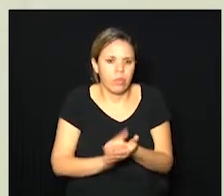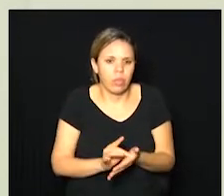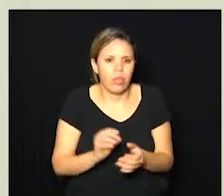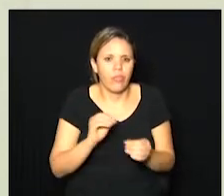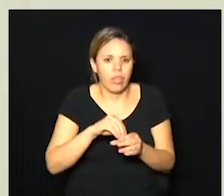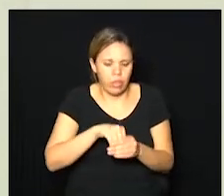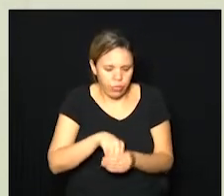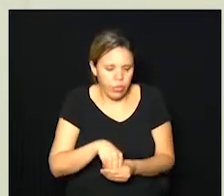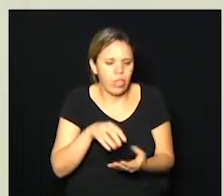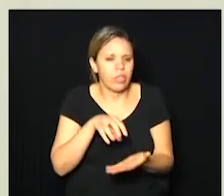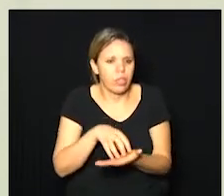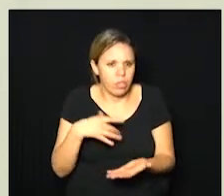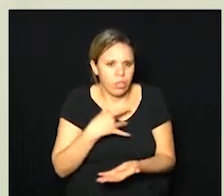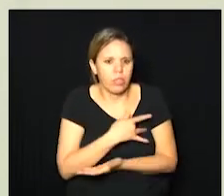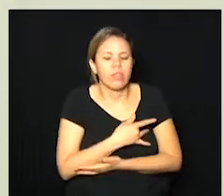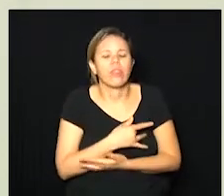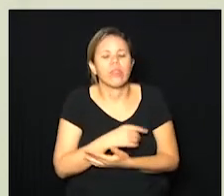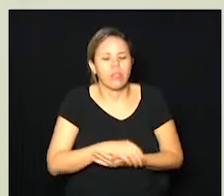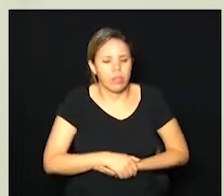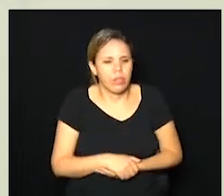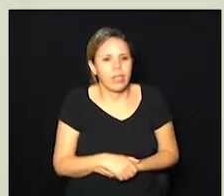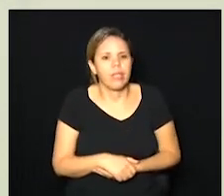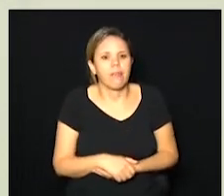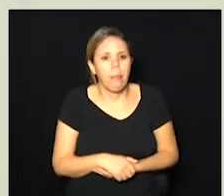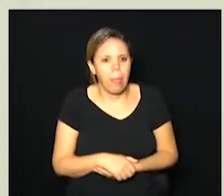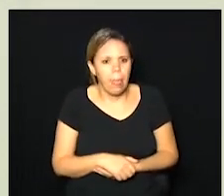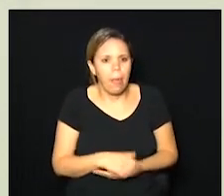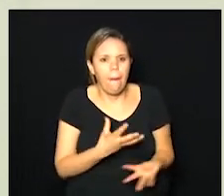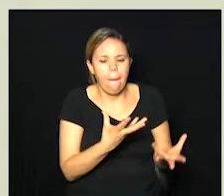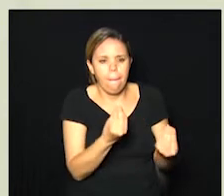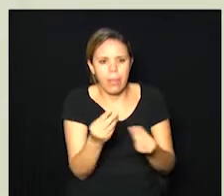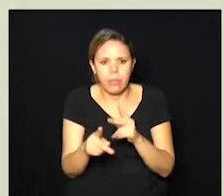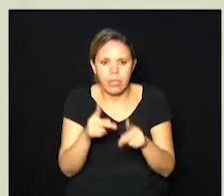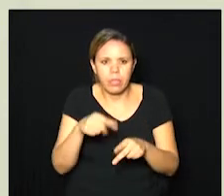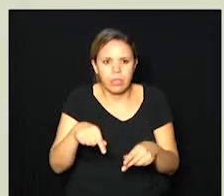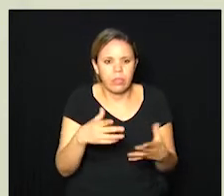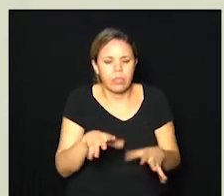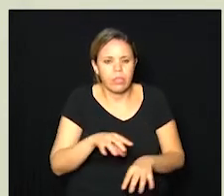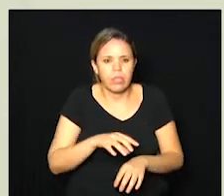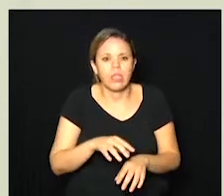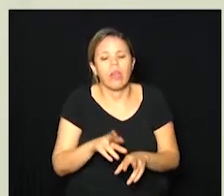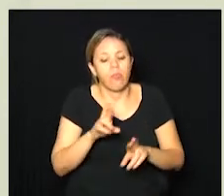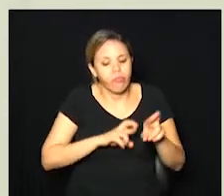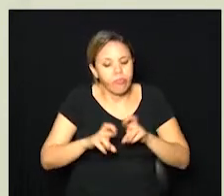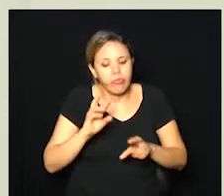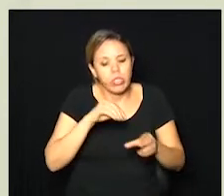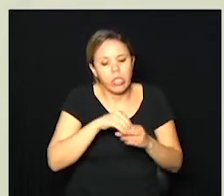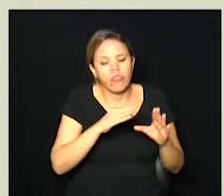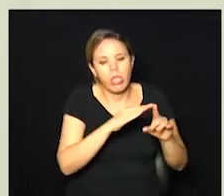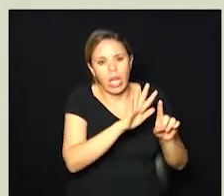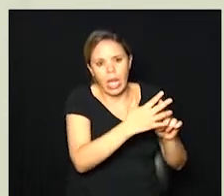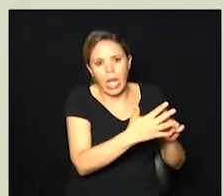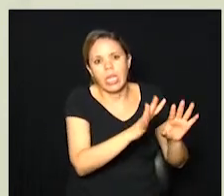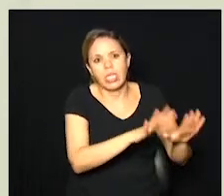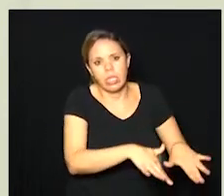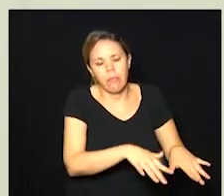feitos em centro de saúde e muitos desses que estão em monitoramento domiciliar hoje estão